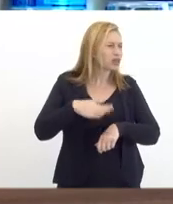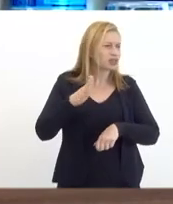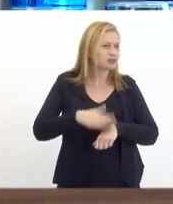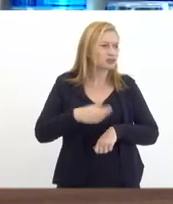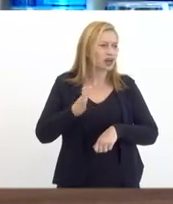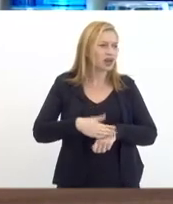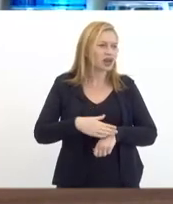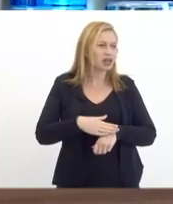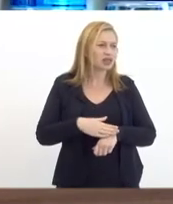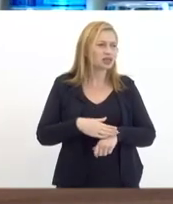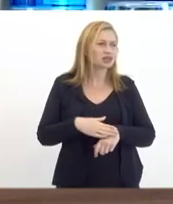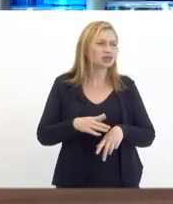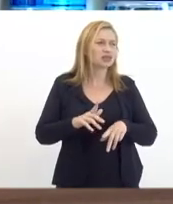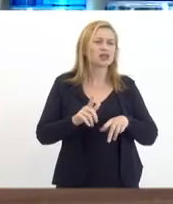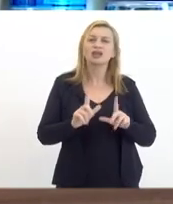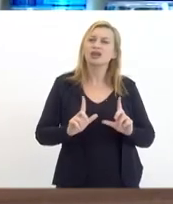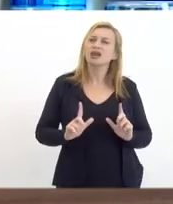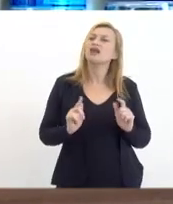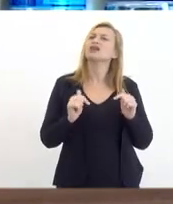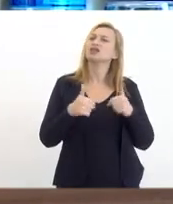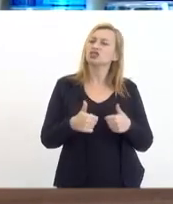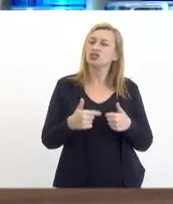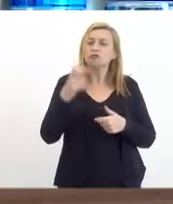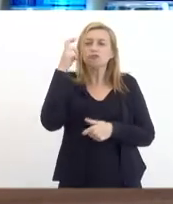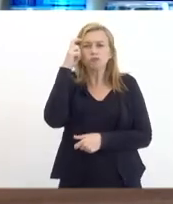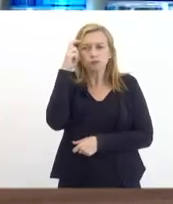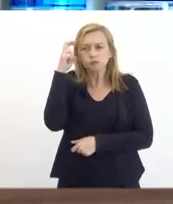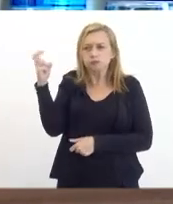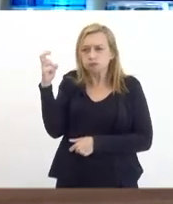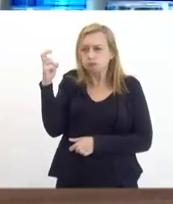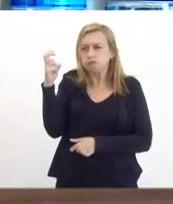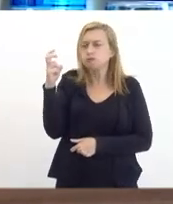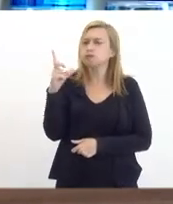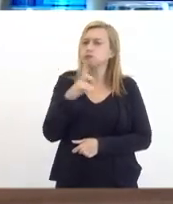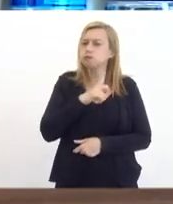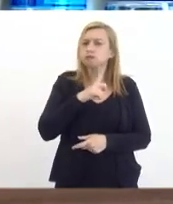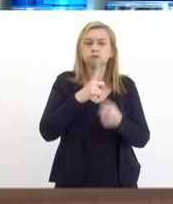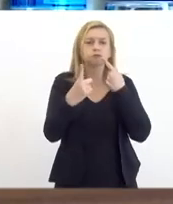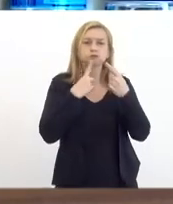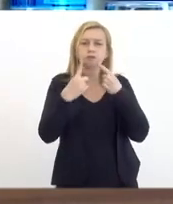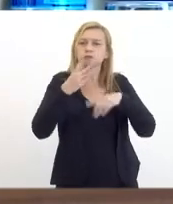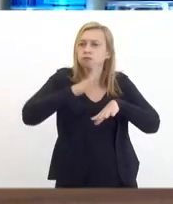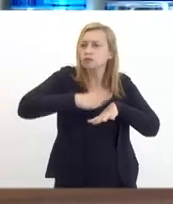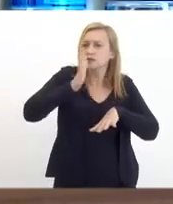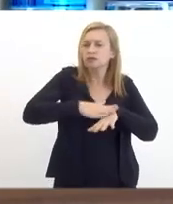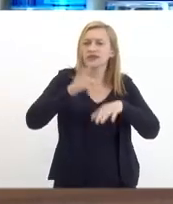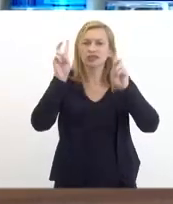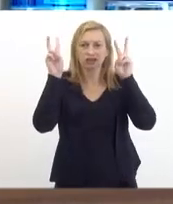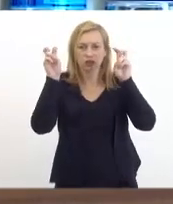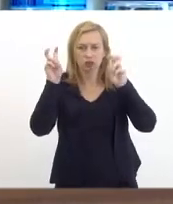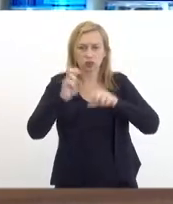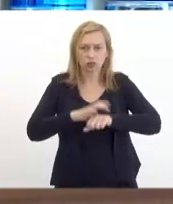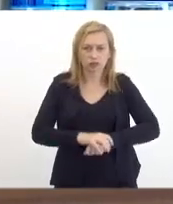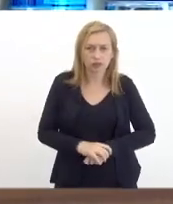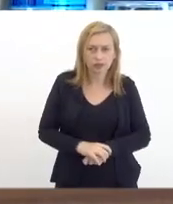sermos versátil e inteligentes e debatermos cada vez mais essas matérias